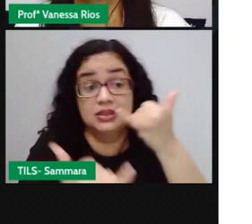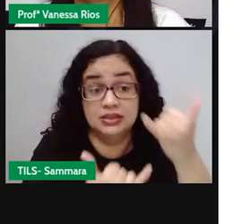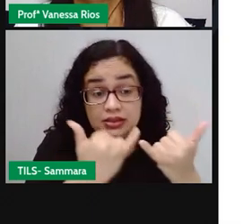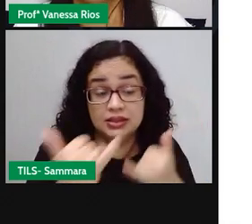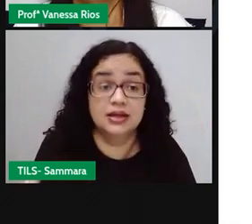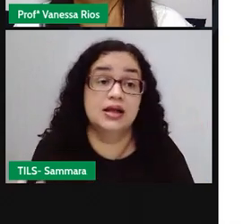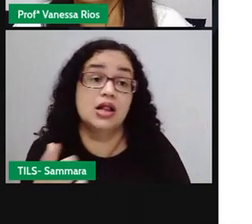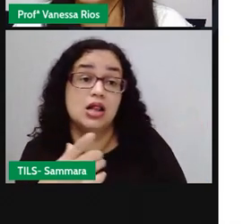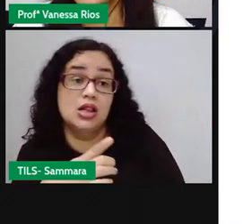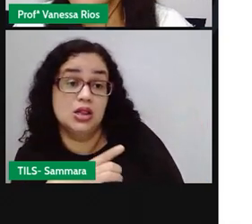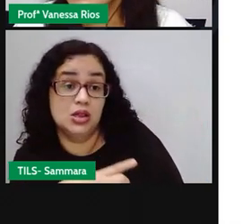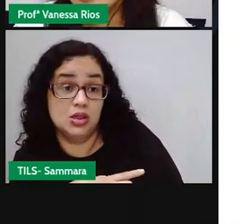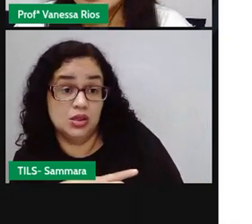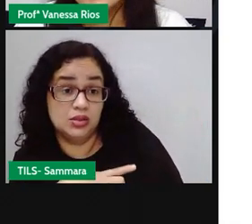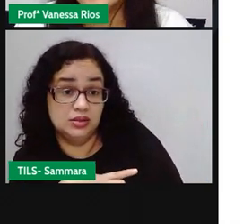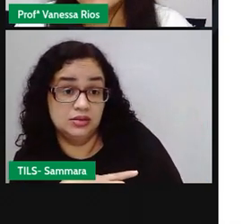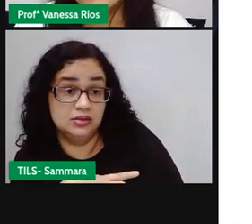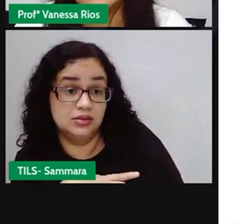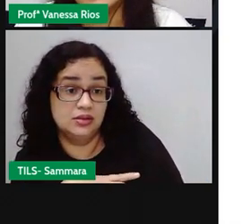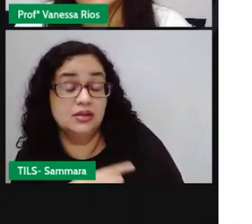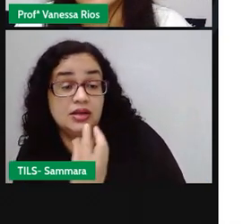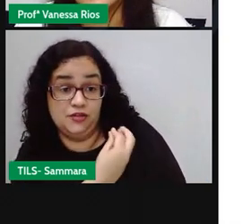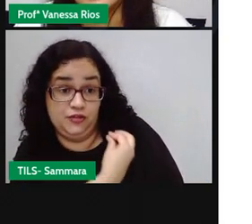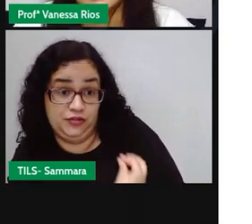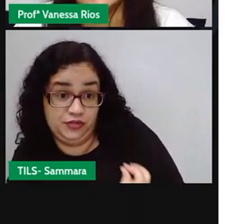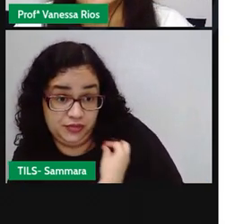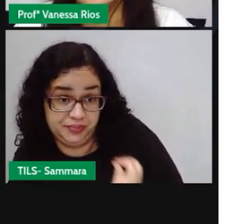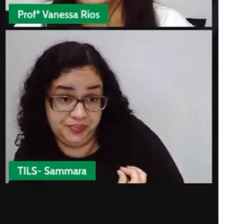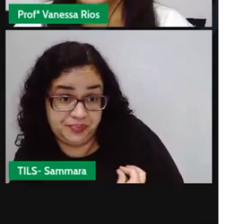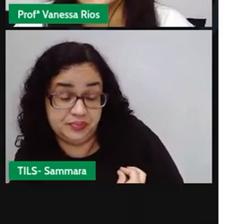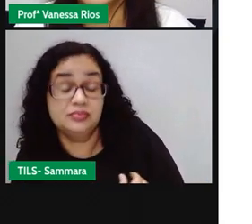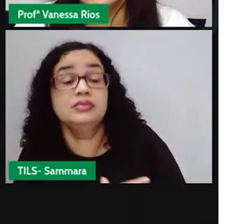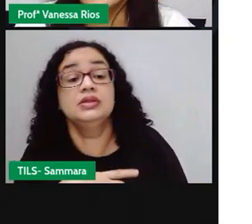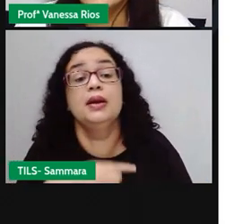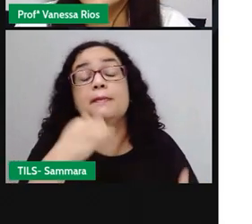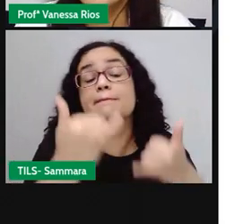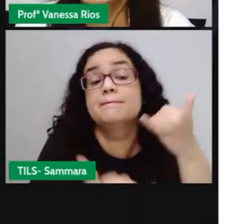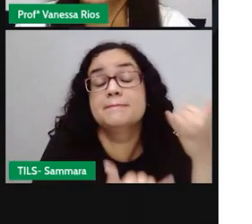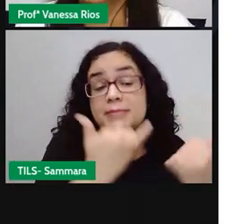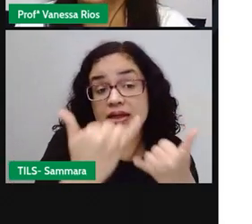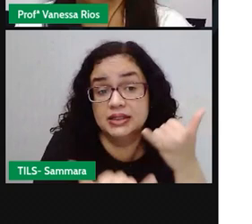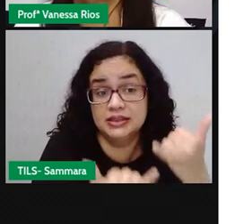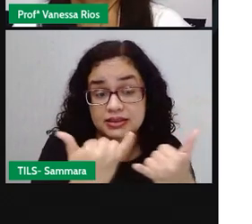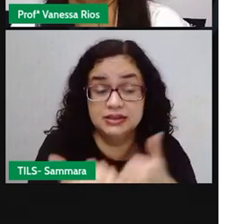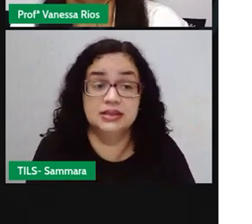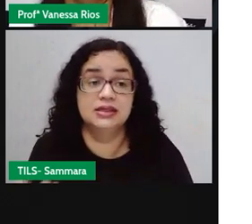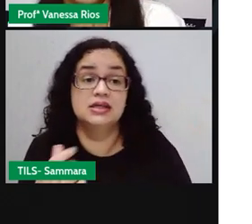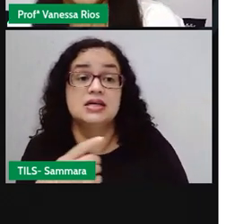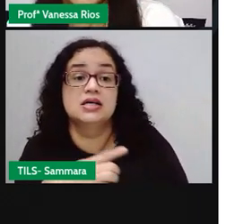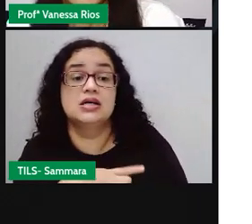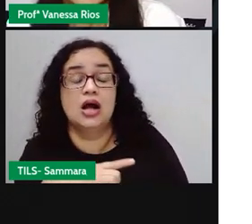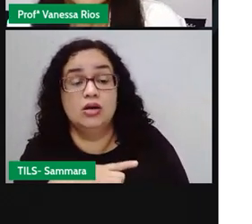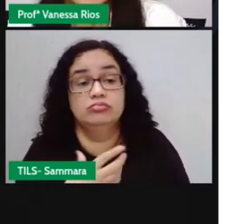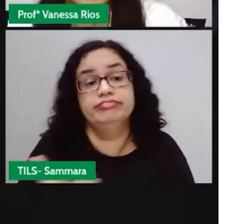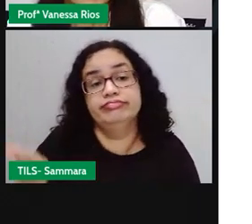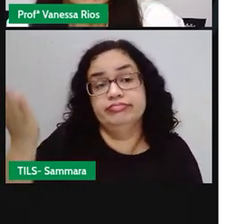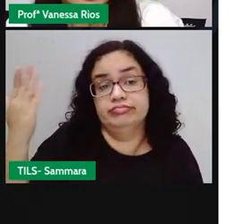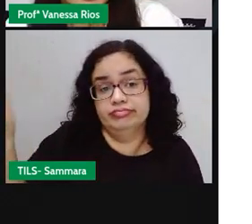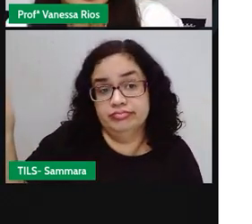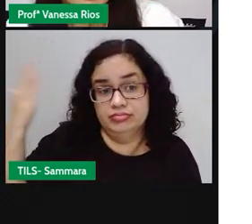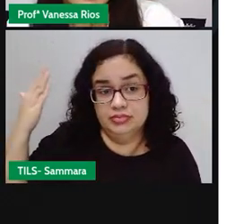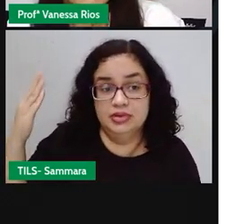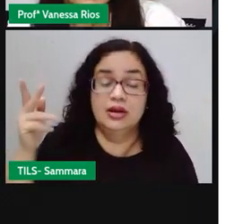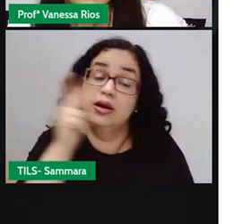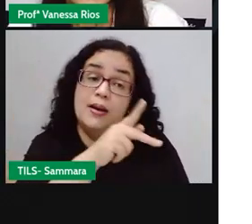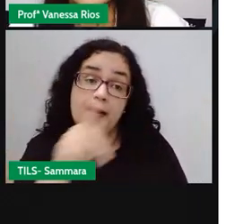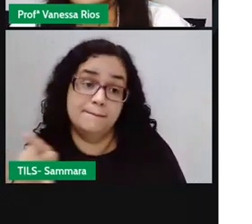pertencem ao tempo em que vocês estão vivendo. Existem brincadeiras que pertenceram ao tempo que a prova é